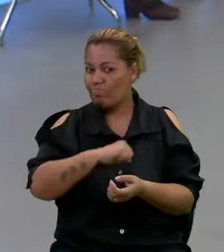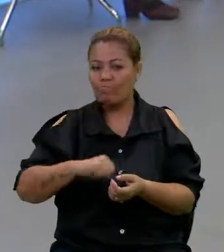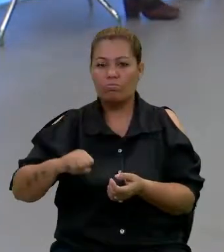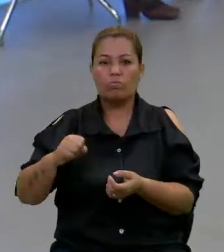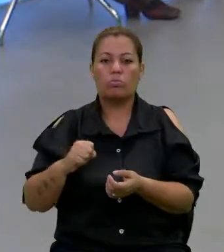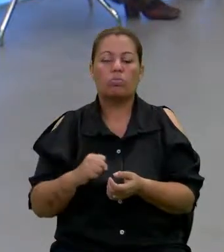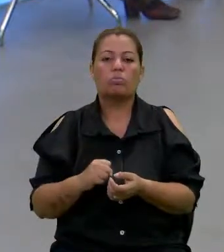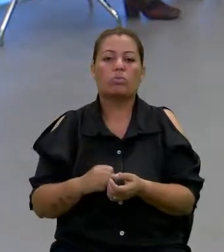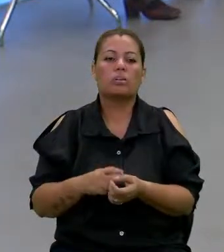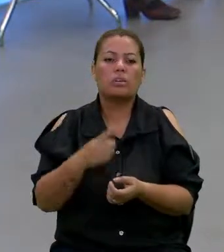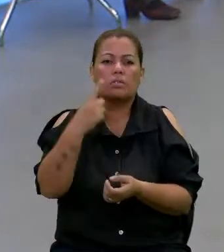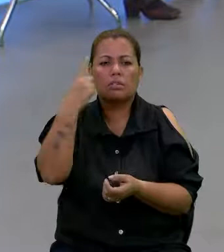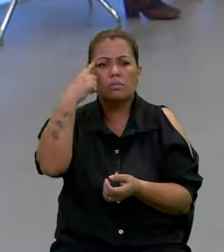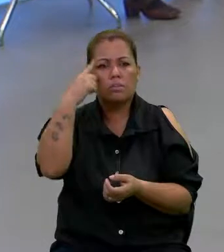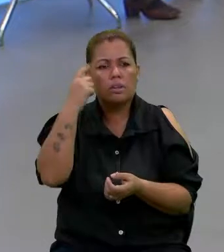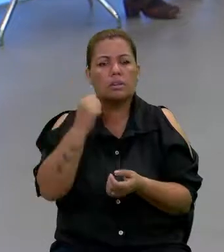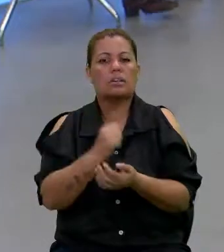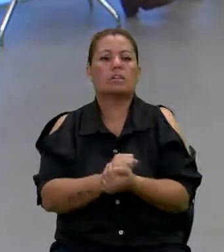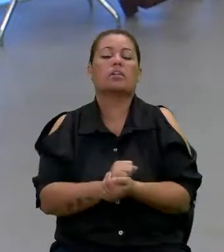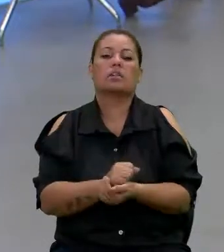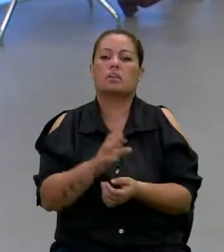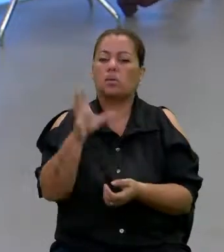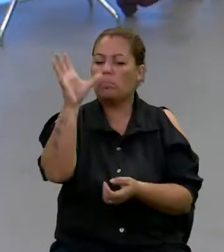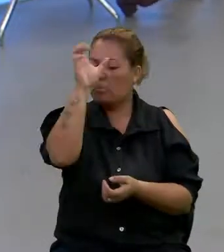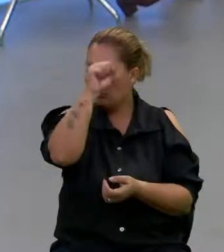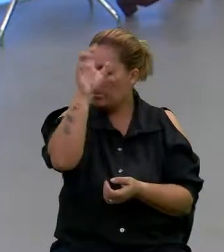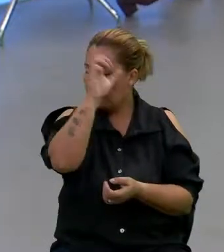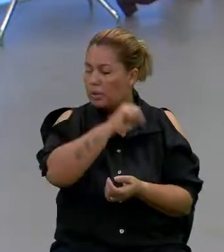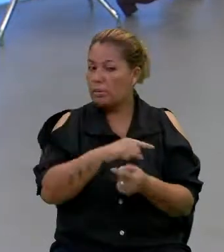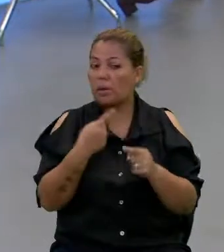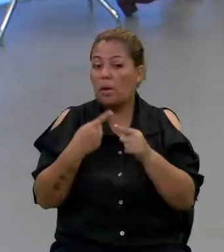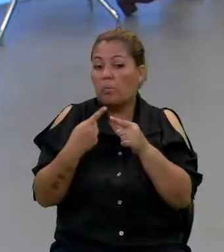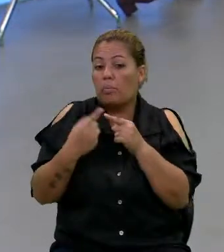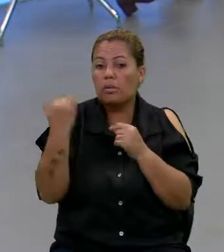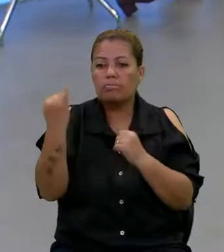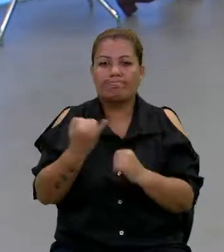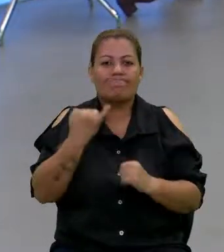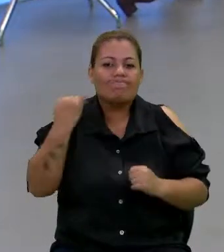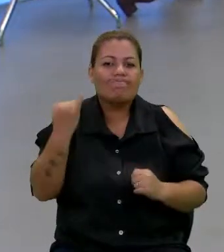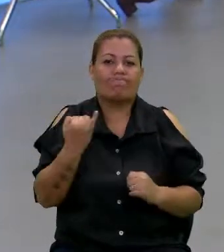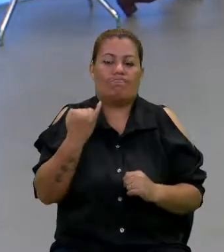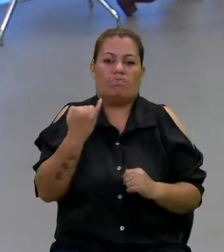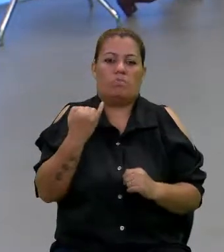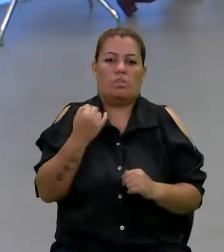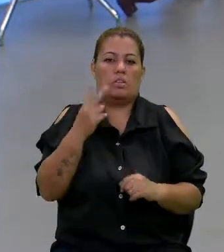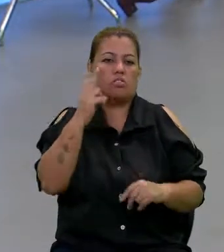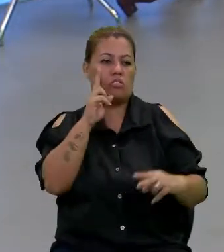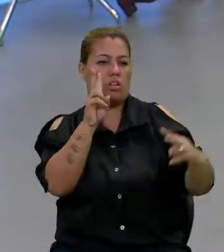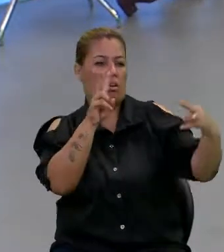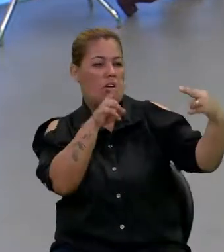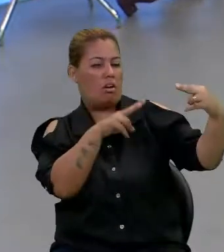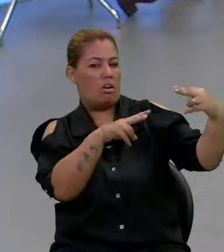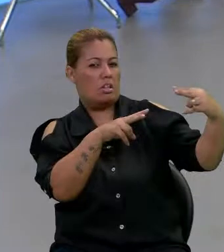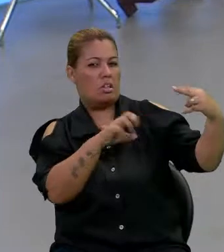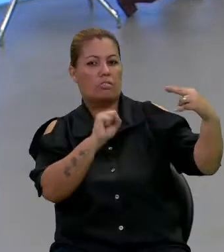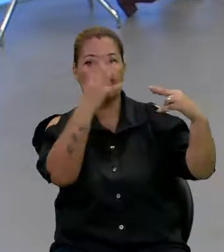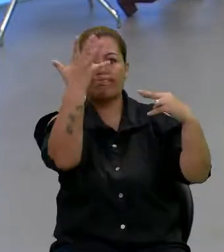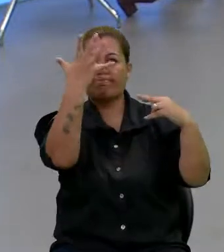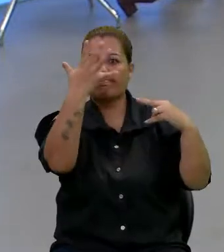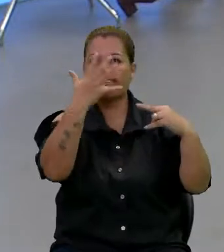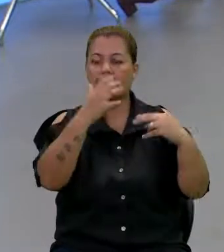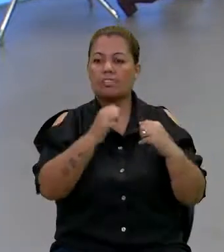E cresci também muito com isso. Até porque o importante é esse olhar que tem que acontecer